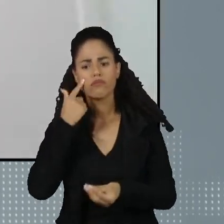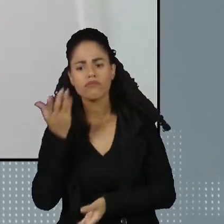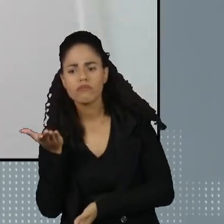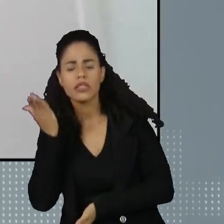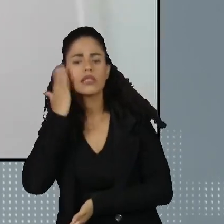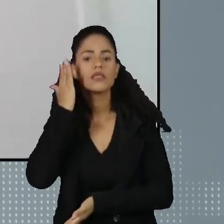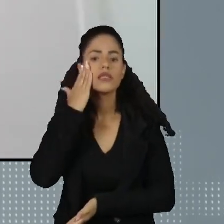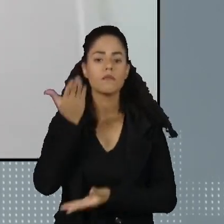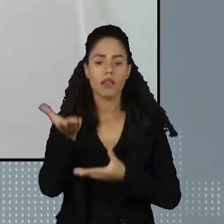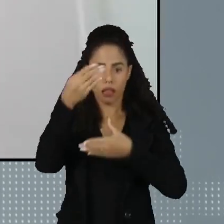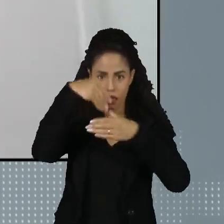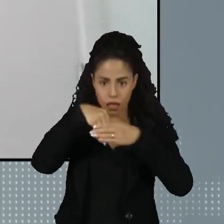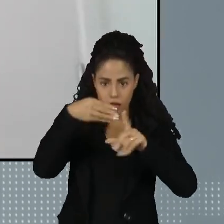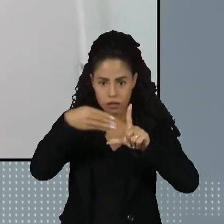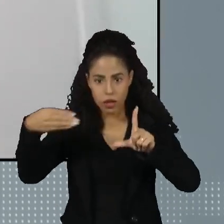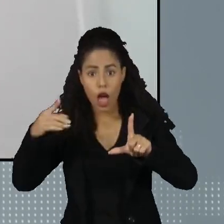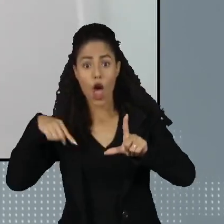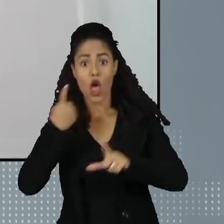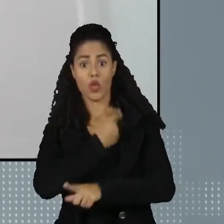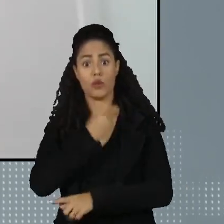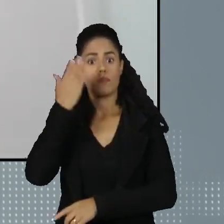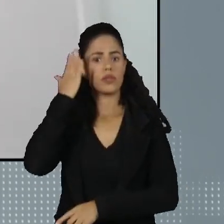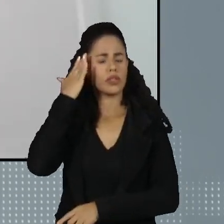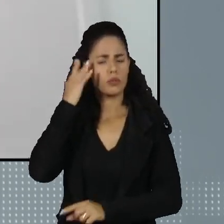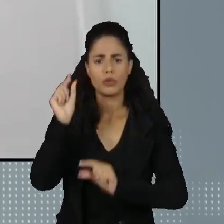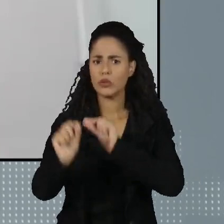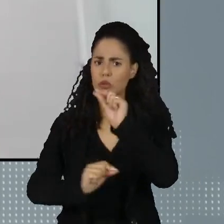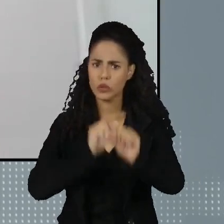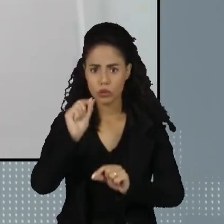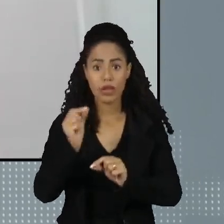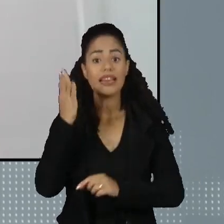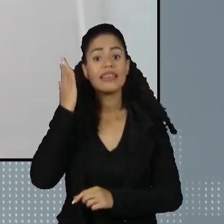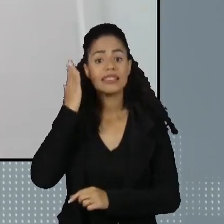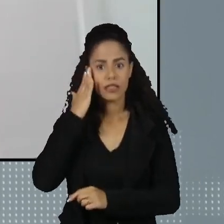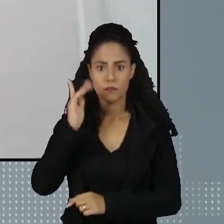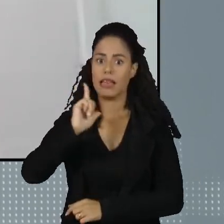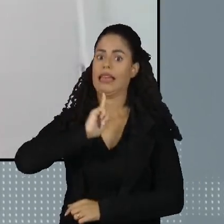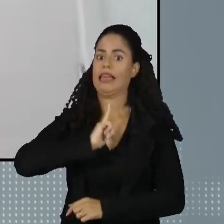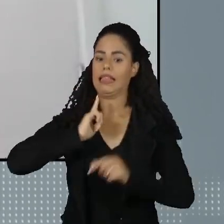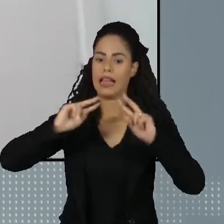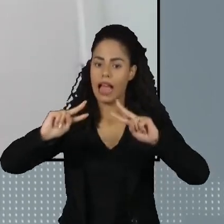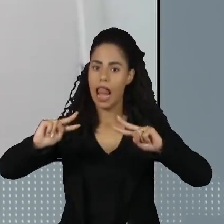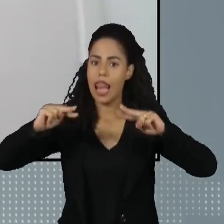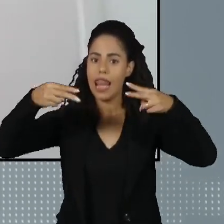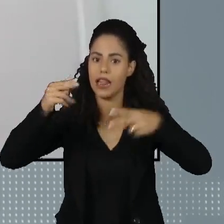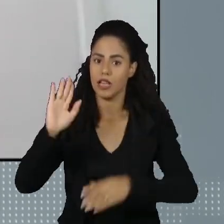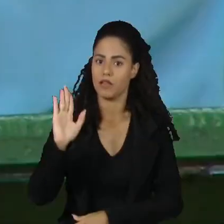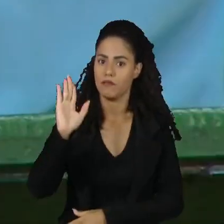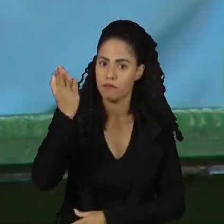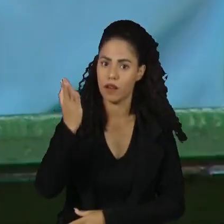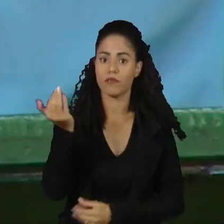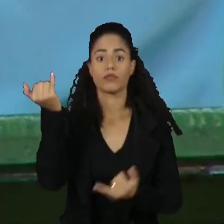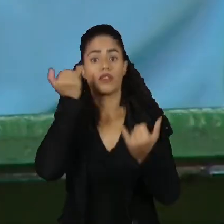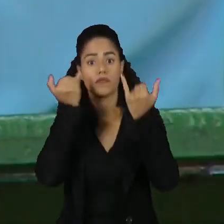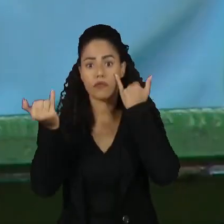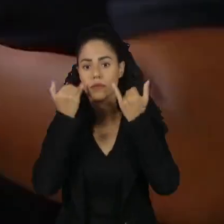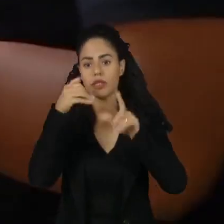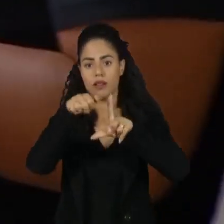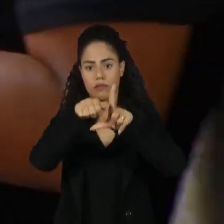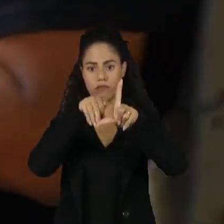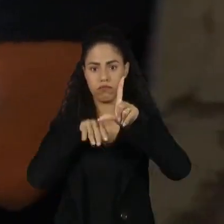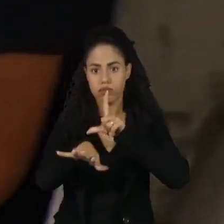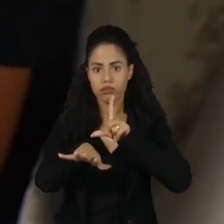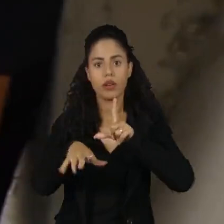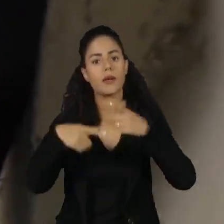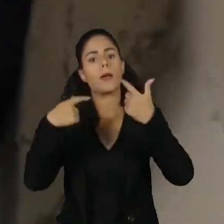dentro das plataformas. A gente precisa que essas plataformas saibam que esses links existem, saibam que esse tipo de informação está circulando ali dentro e